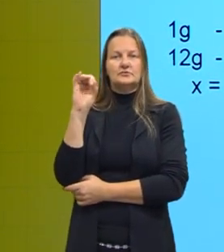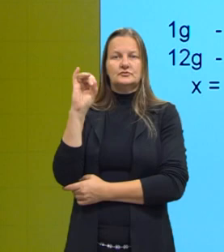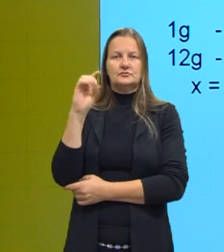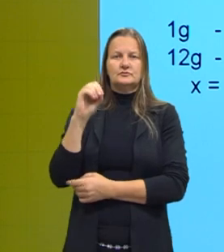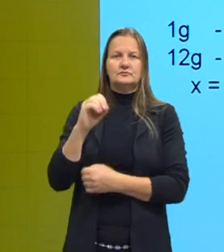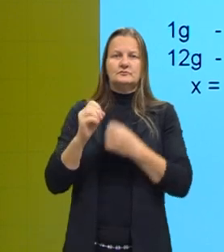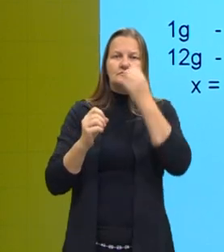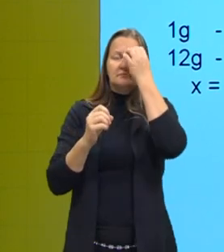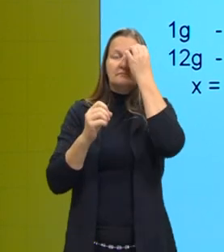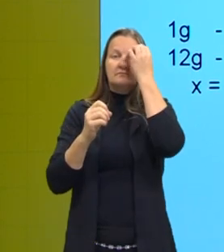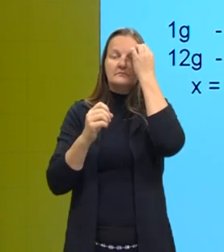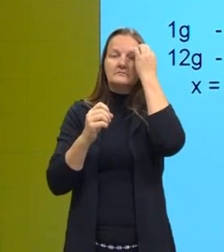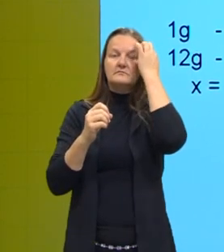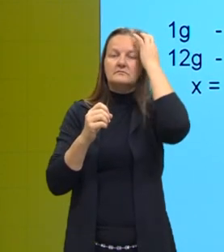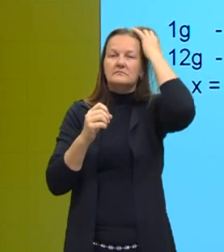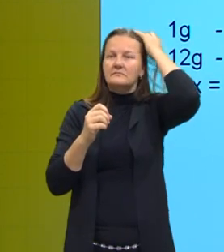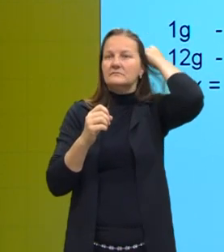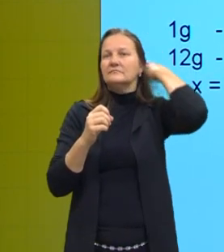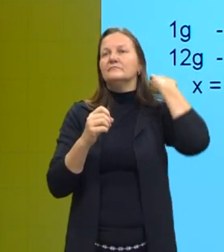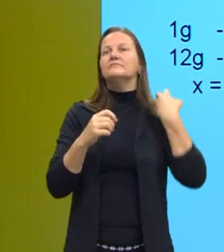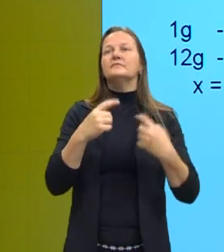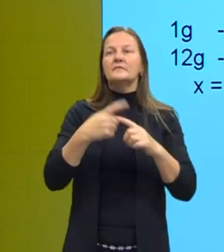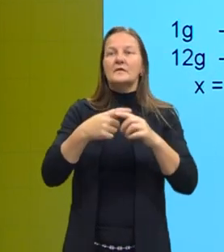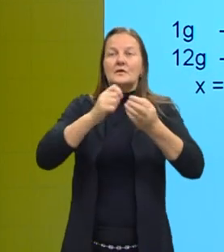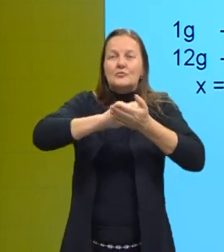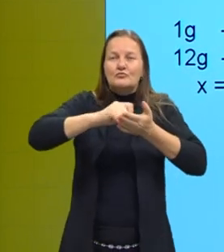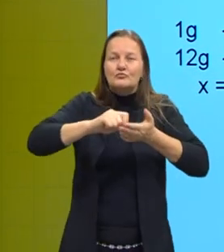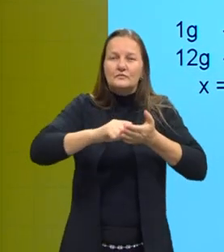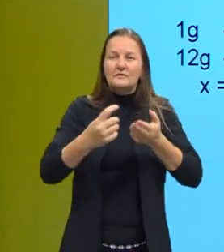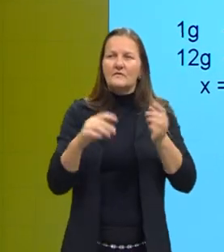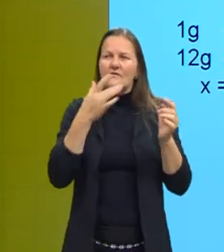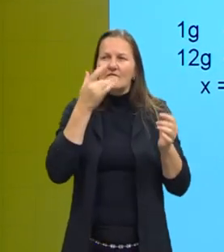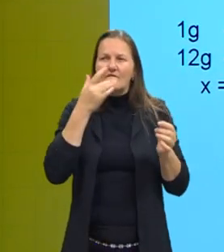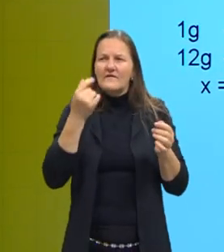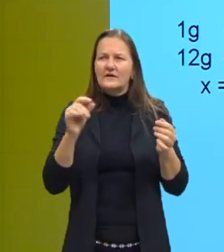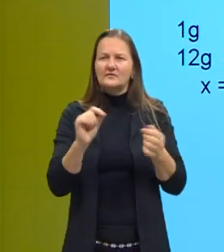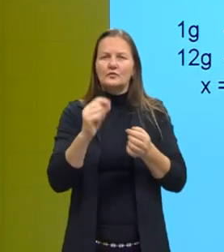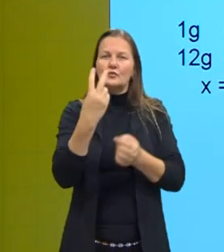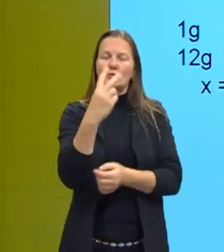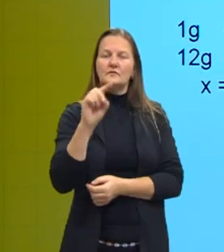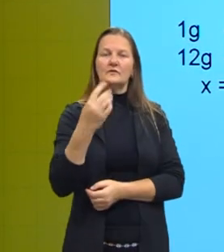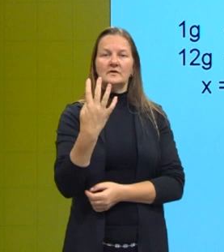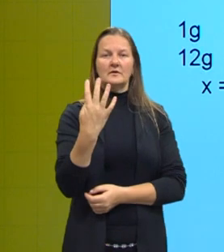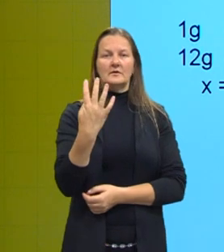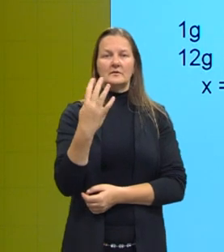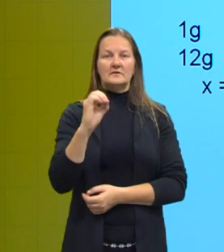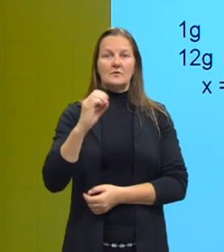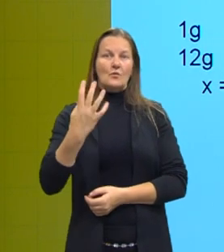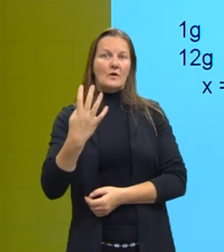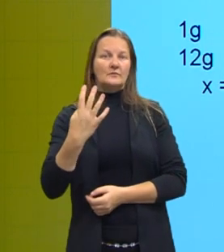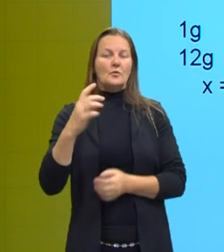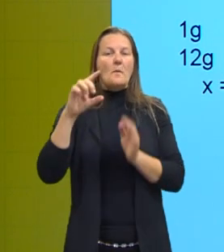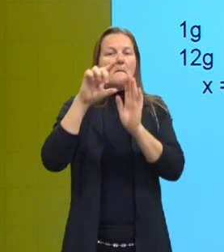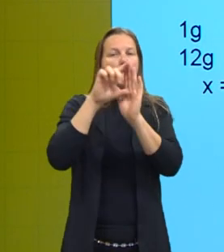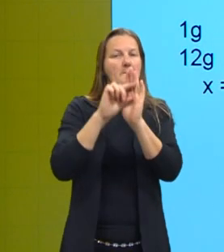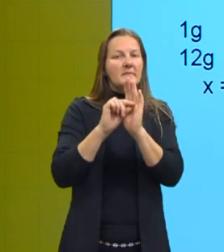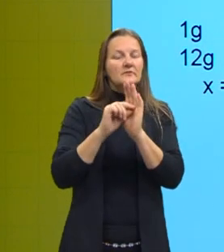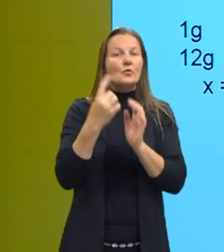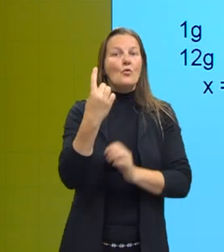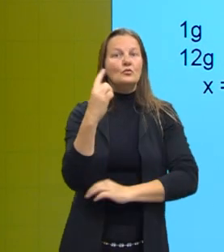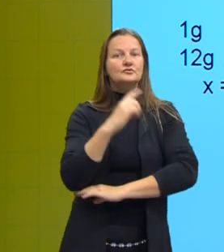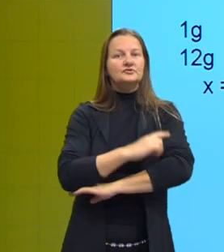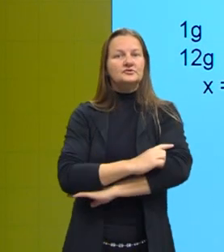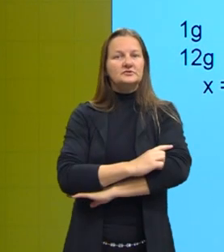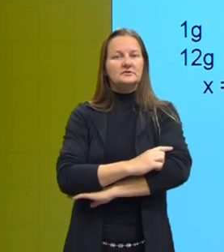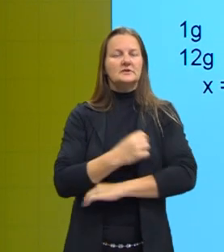facilitar essa minha escrita, vou ter 2,04 gramas de sódio a menos por dia,